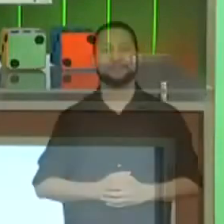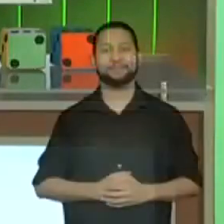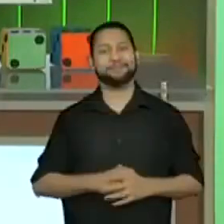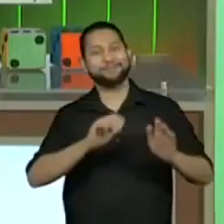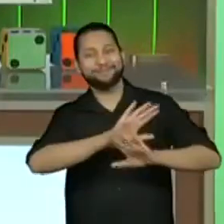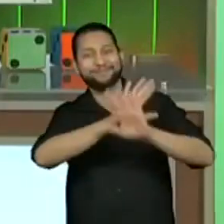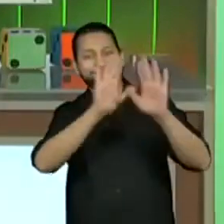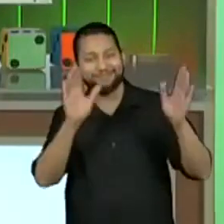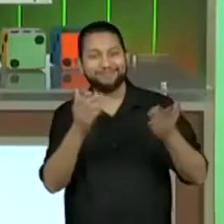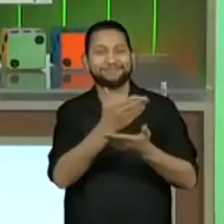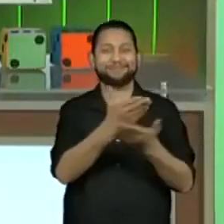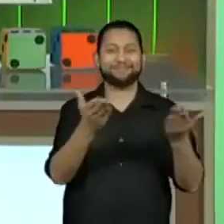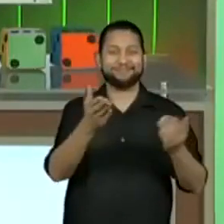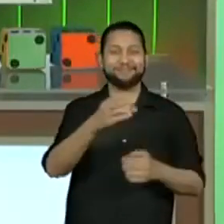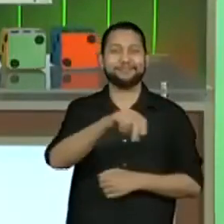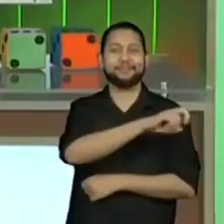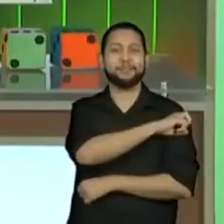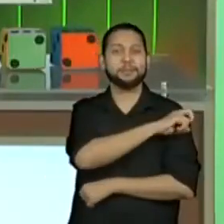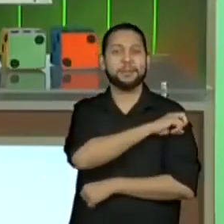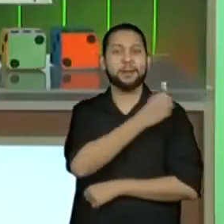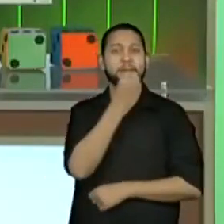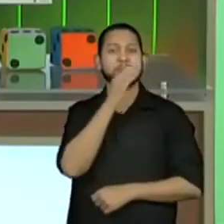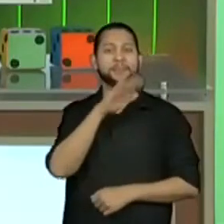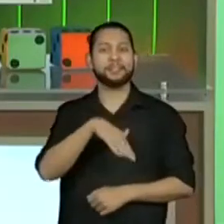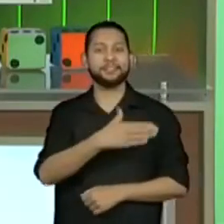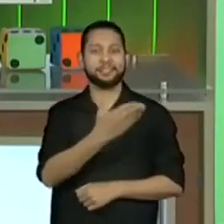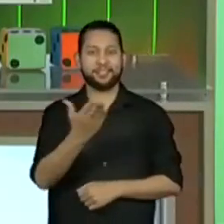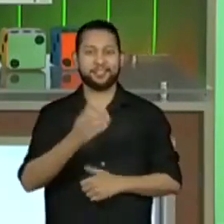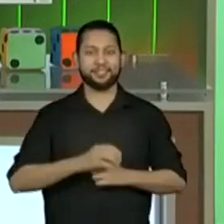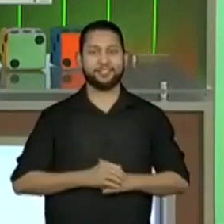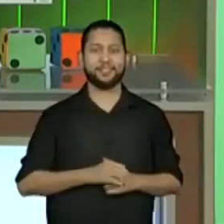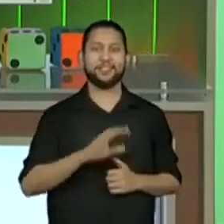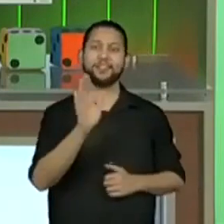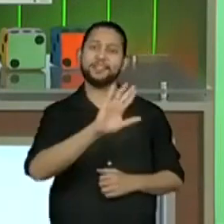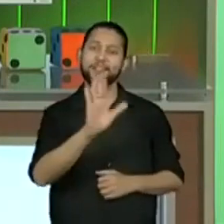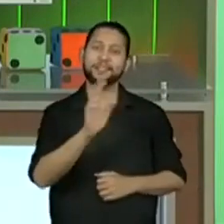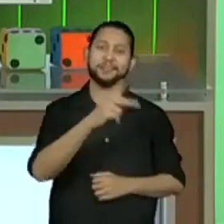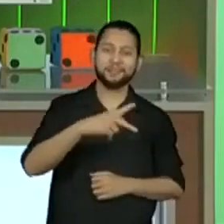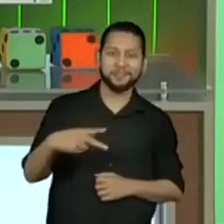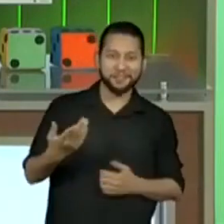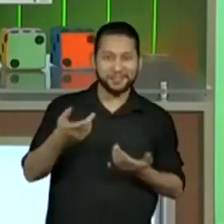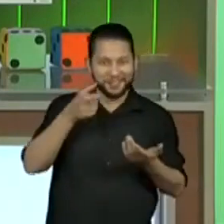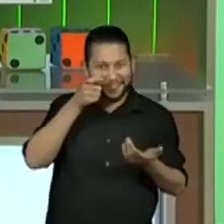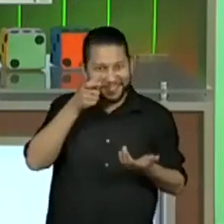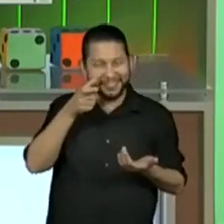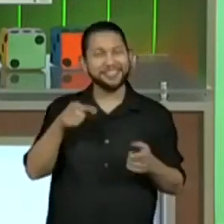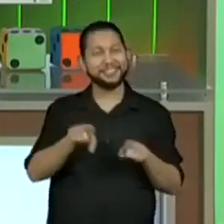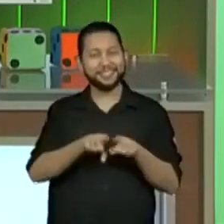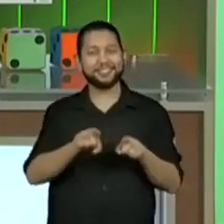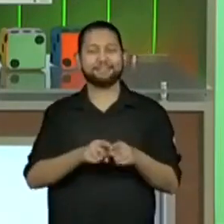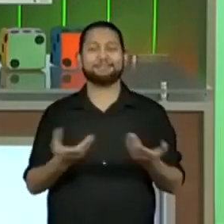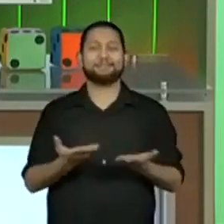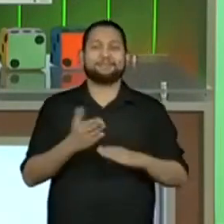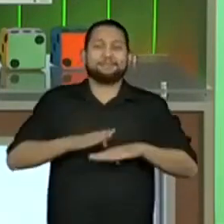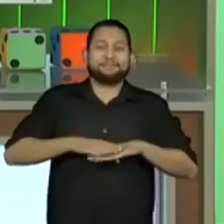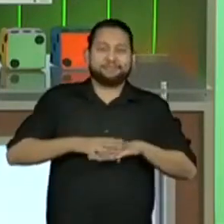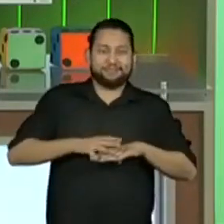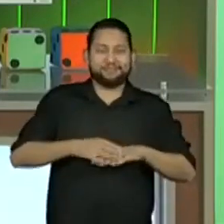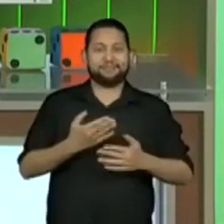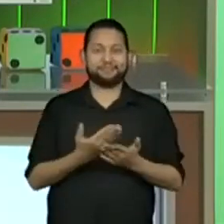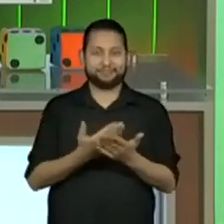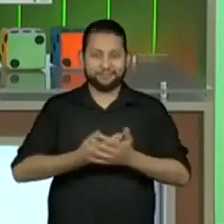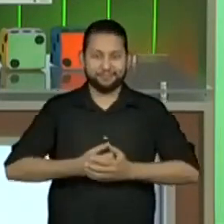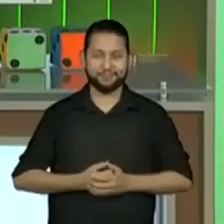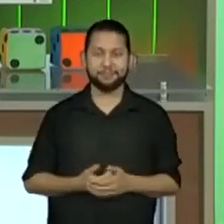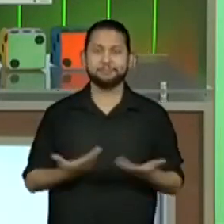Olá, estudantes do quinto ano. Boa tarde. Olá, professores que estavam comigo há instantes em uma aula de matemática. Vamos então